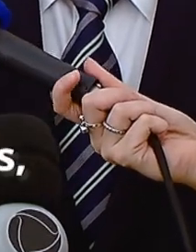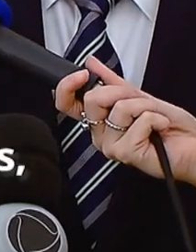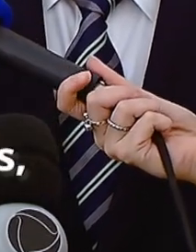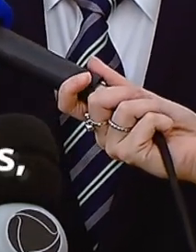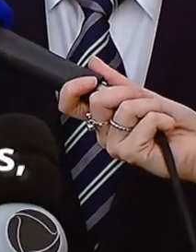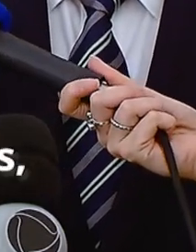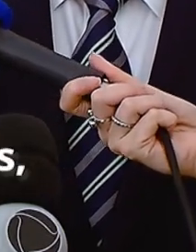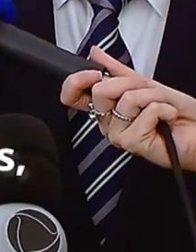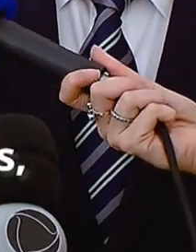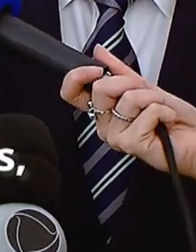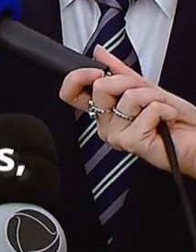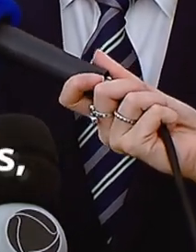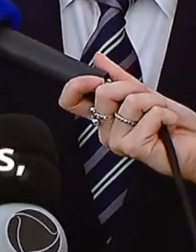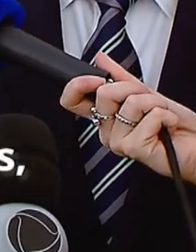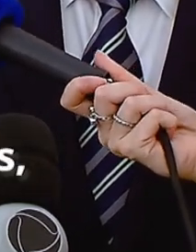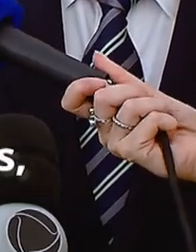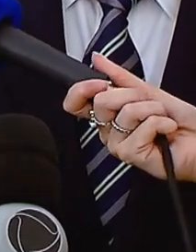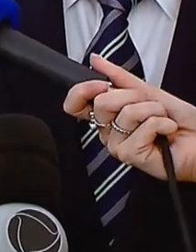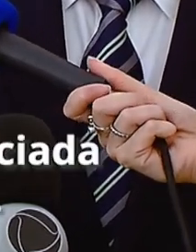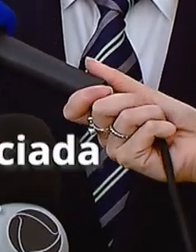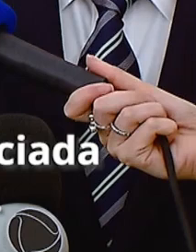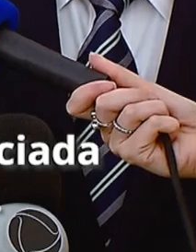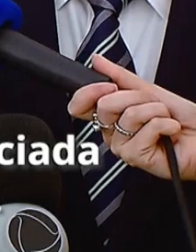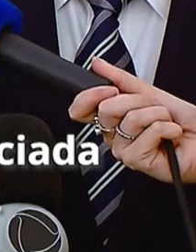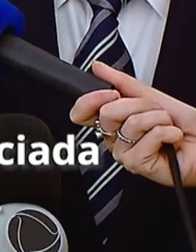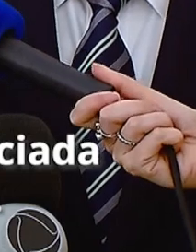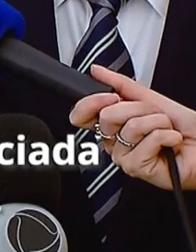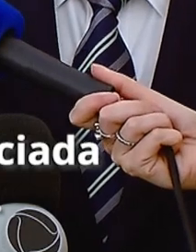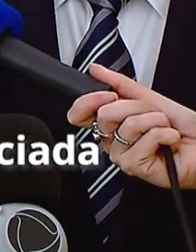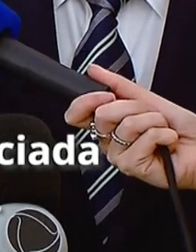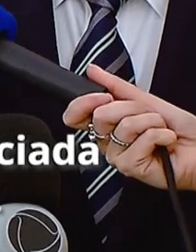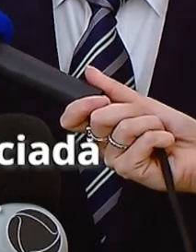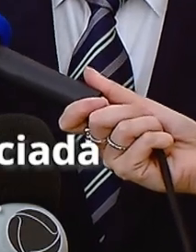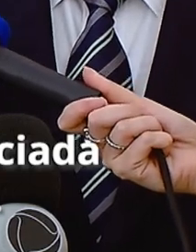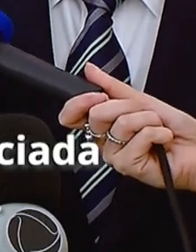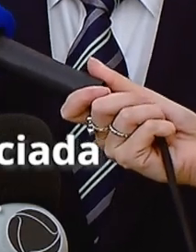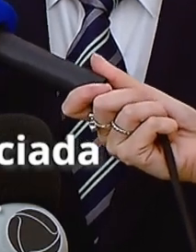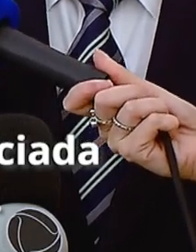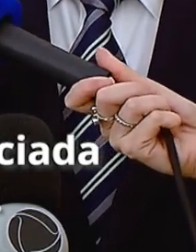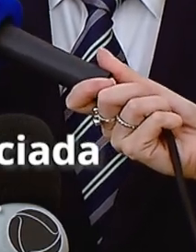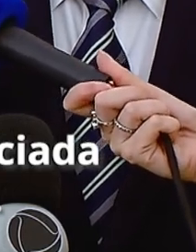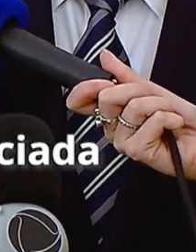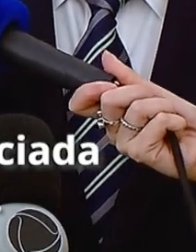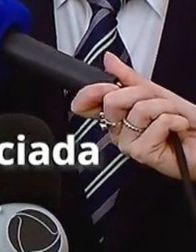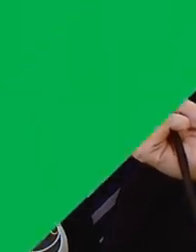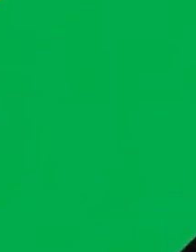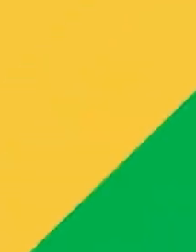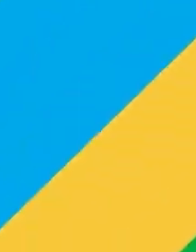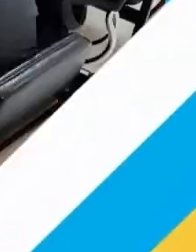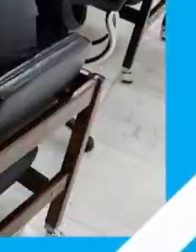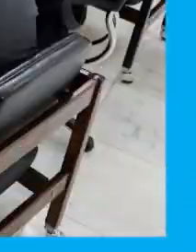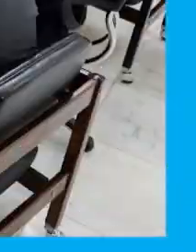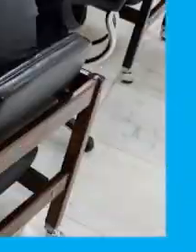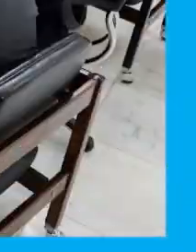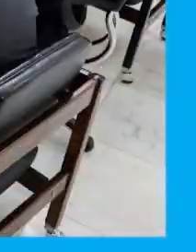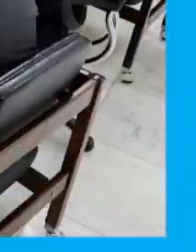todos os estados brasileiros, os 27 estados da Federação e a população brasileira será beneficiada com a reforma da Previdência.